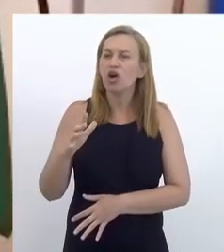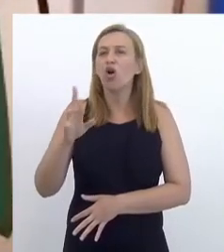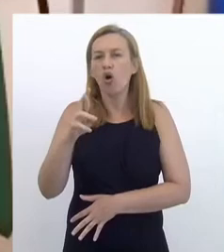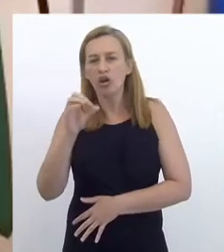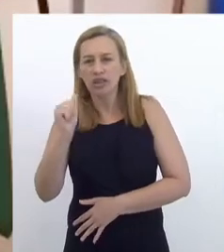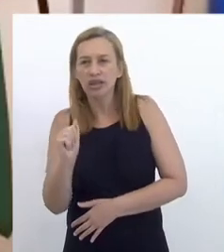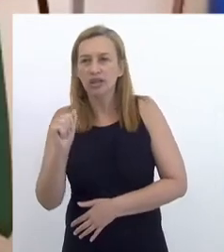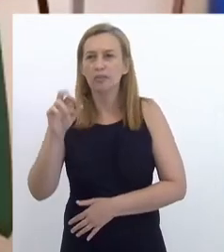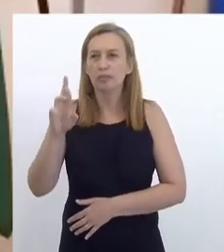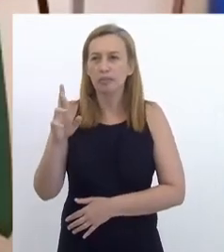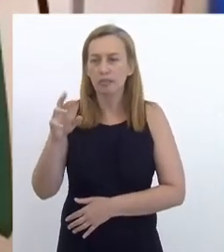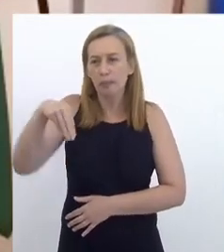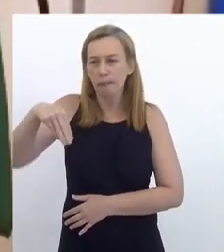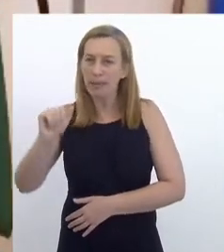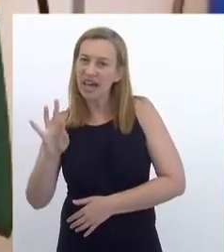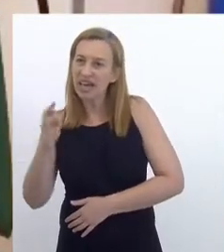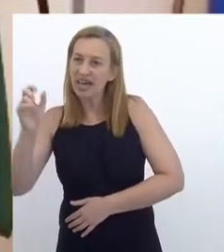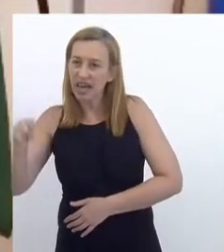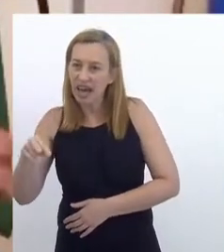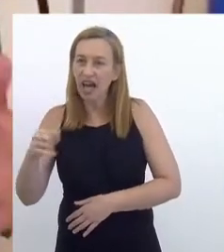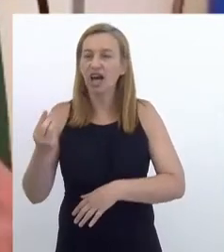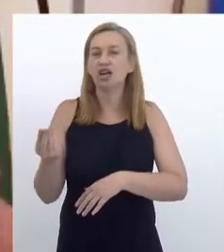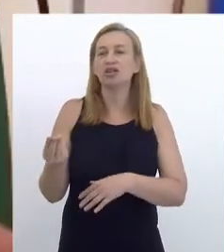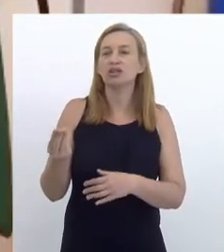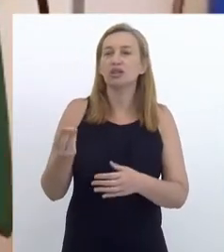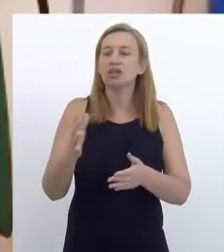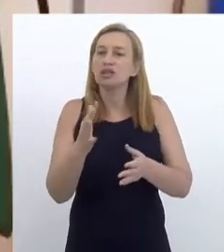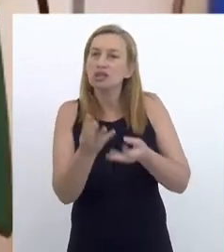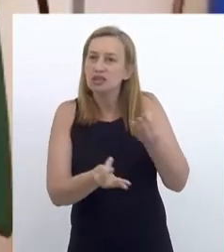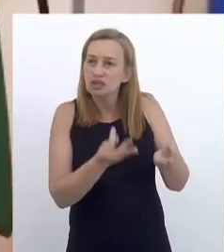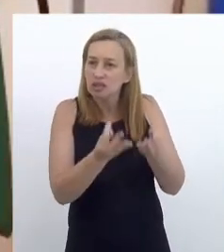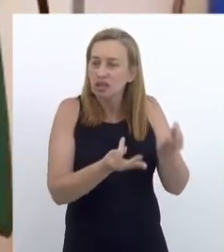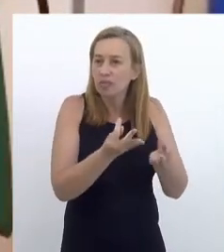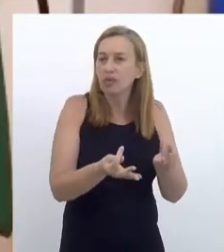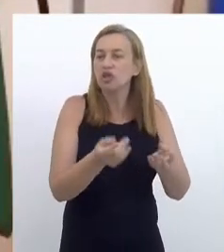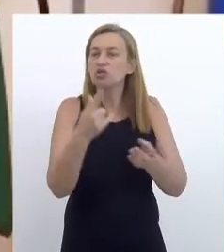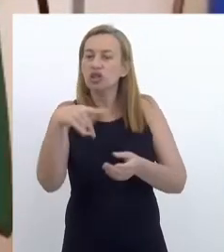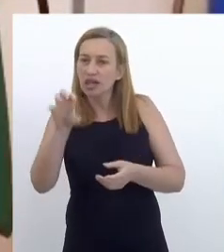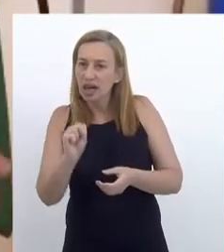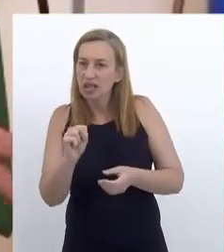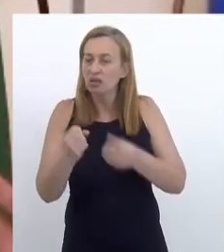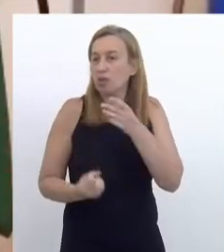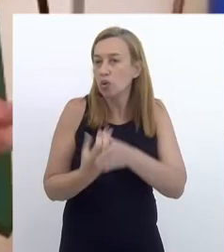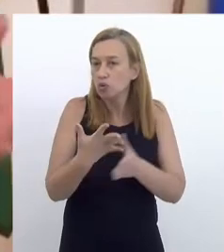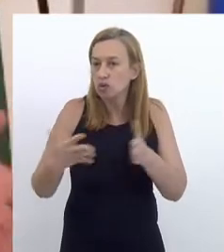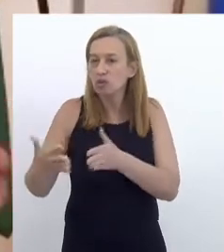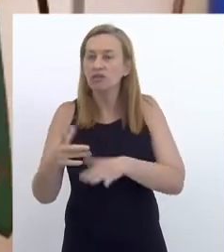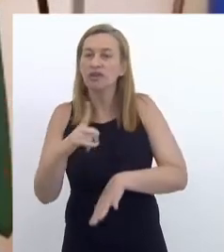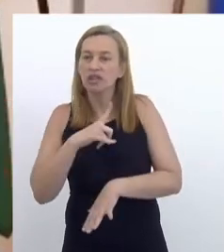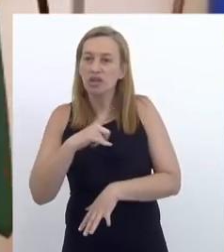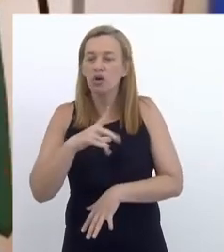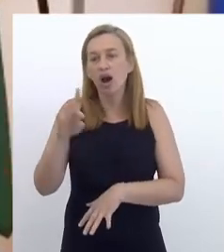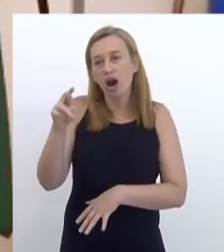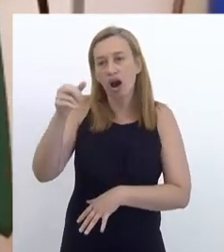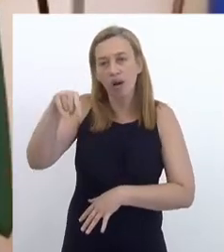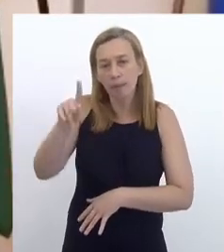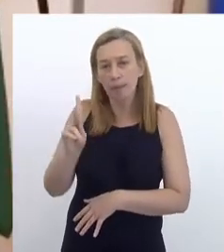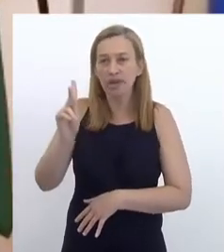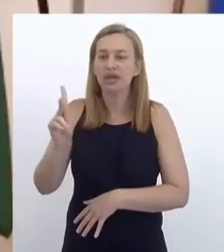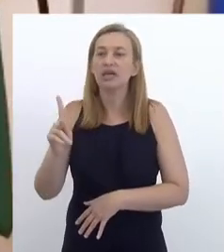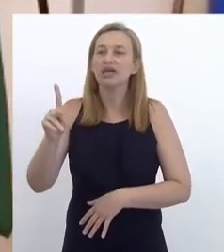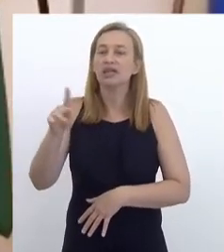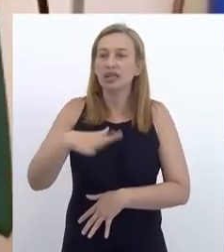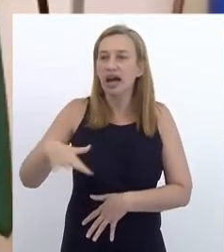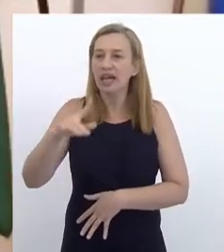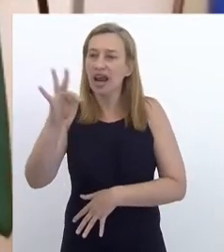Maricá, onde já está previsto uma UPGN, que um tratamento de gás para a produção. Então, nós vamos ter um hub na área leste da